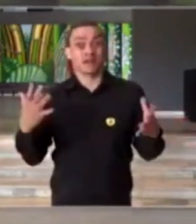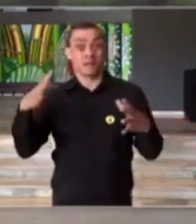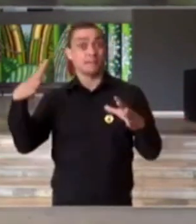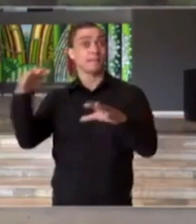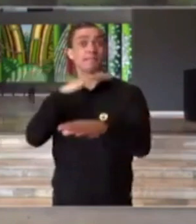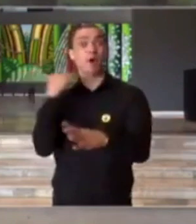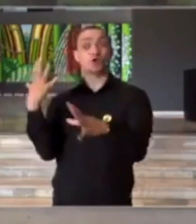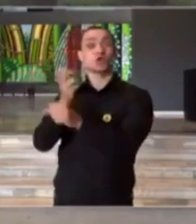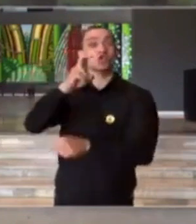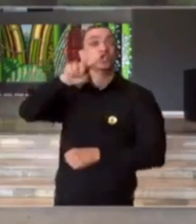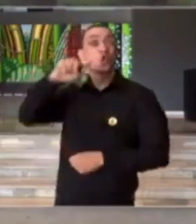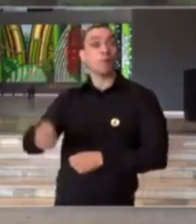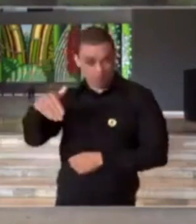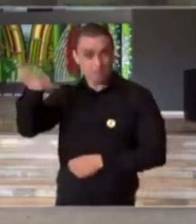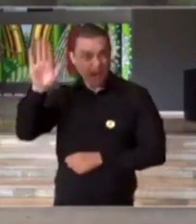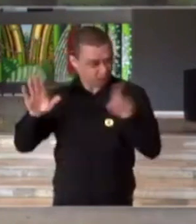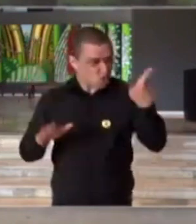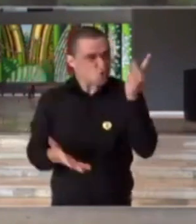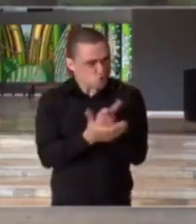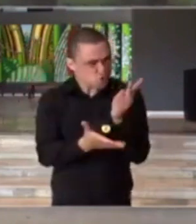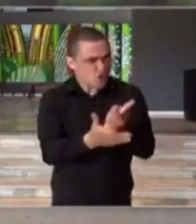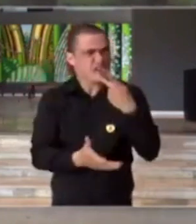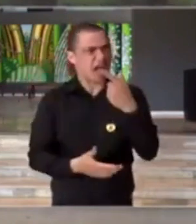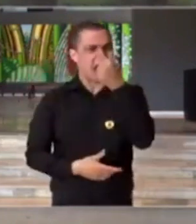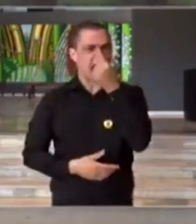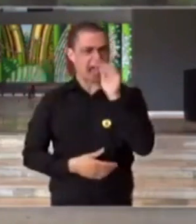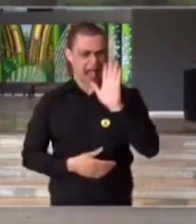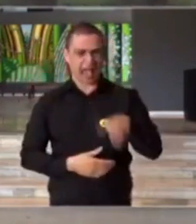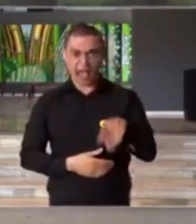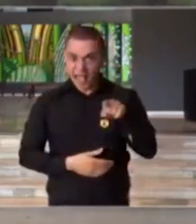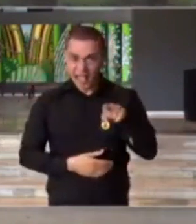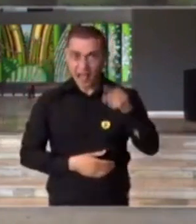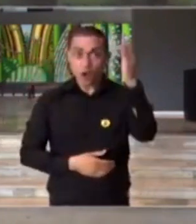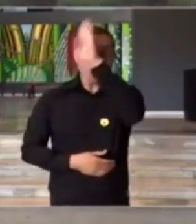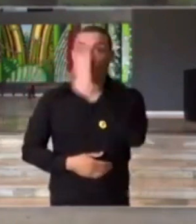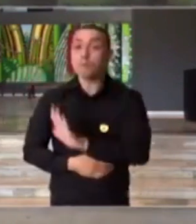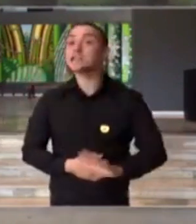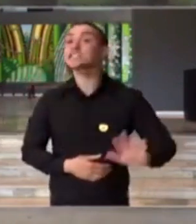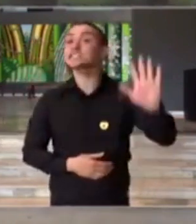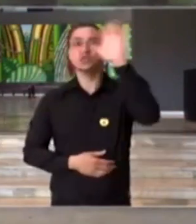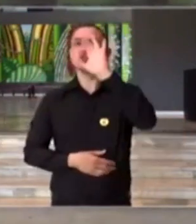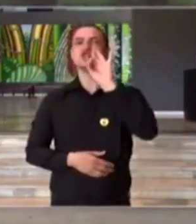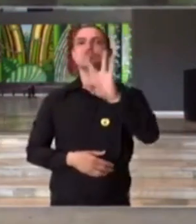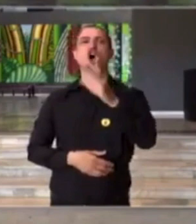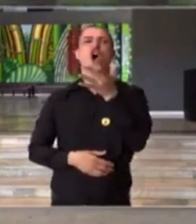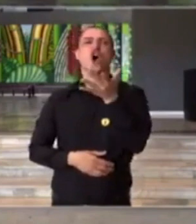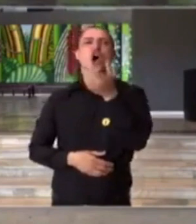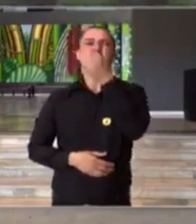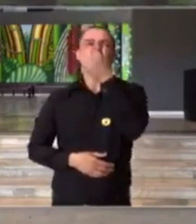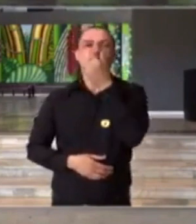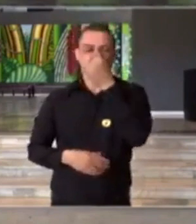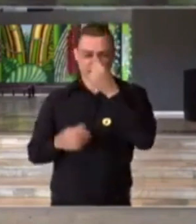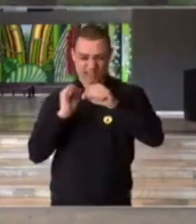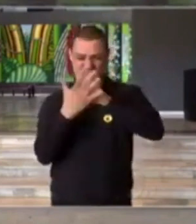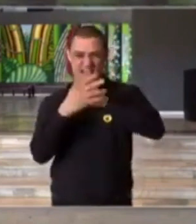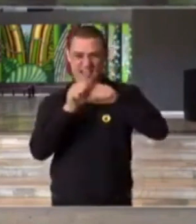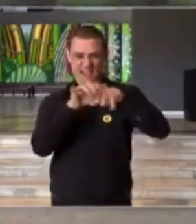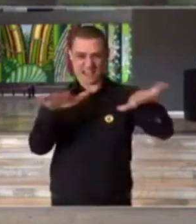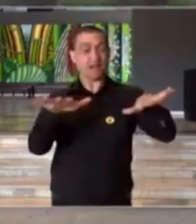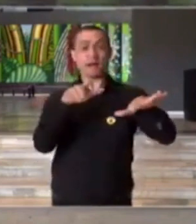mortos, o senhor continua afirmando que o país está vivendo uma pandemia